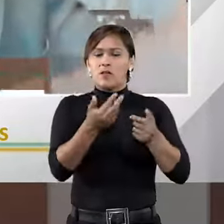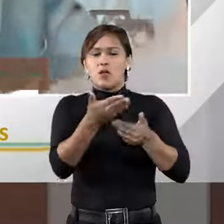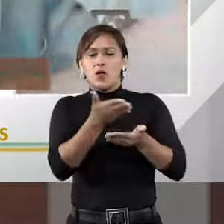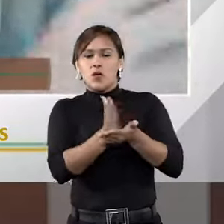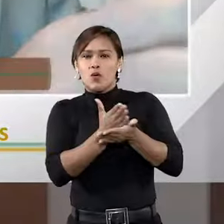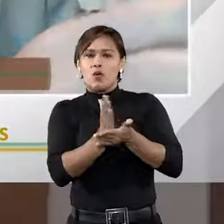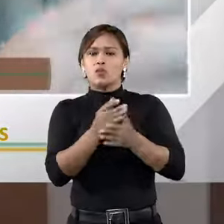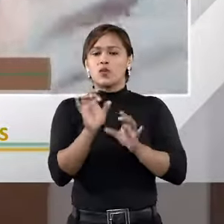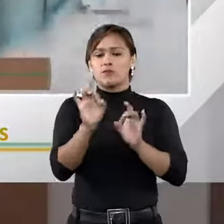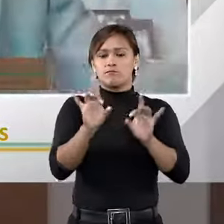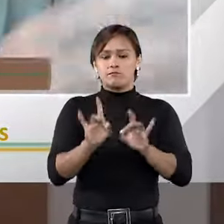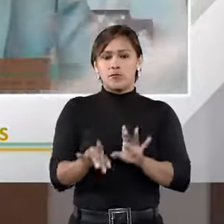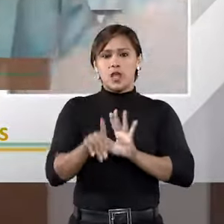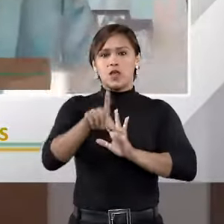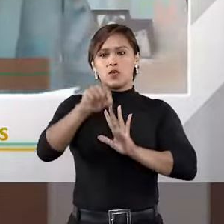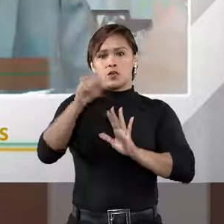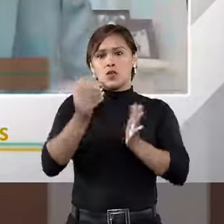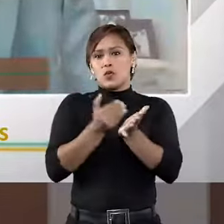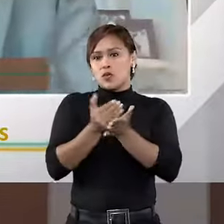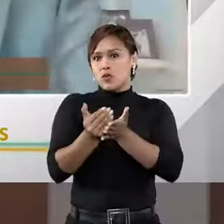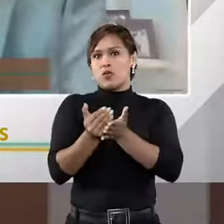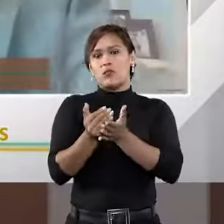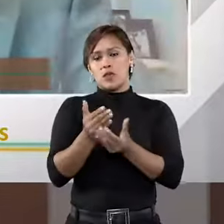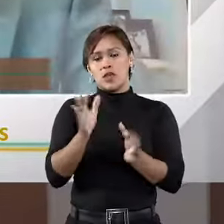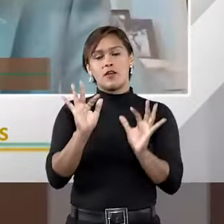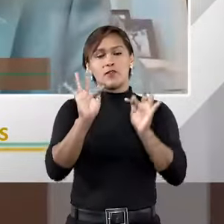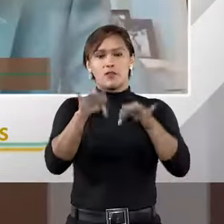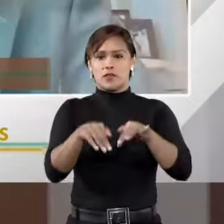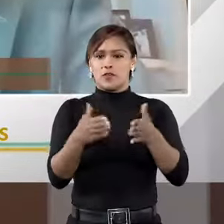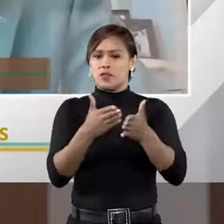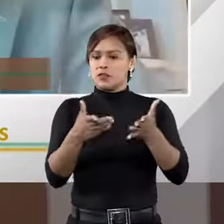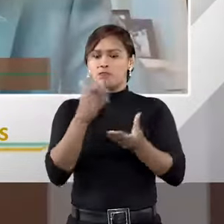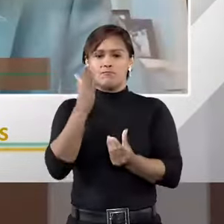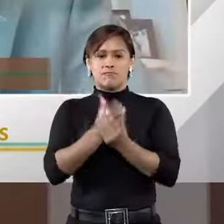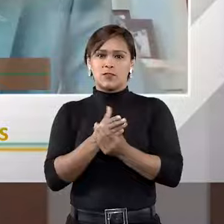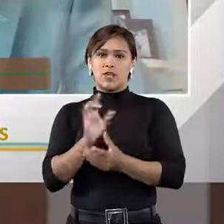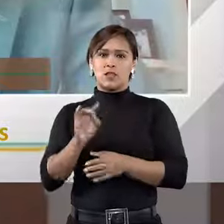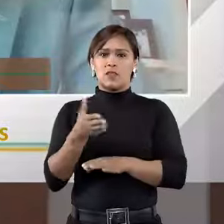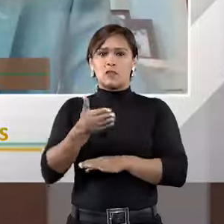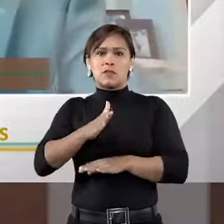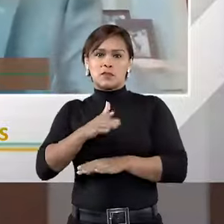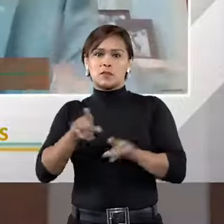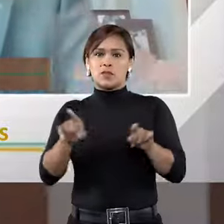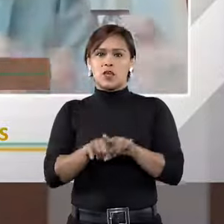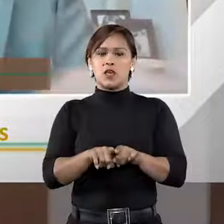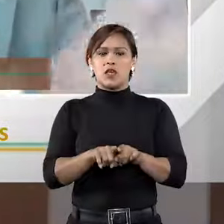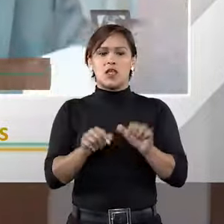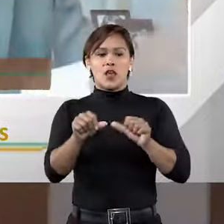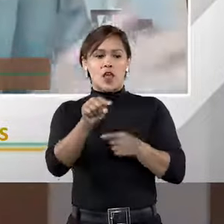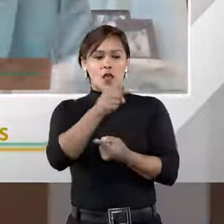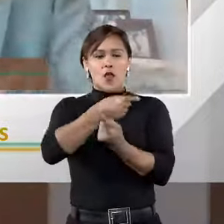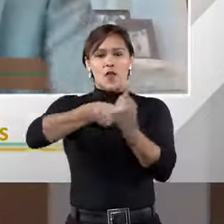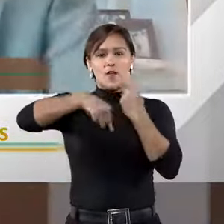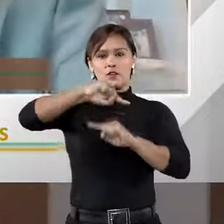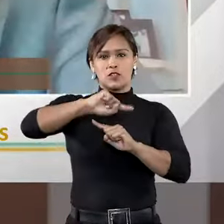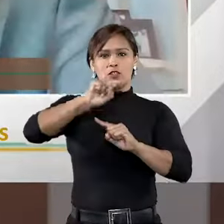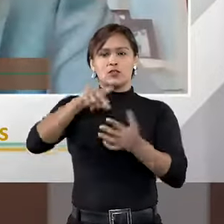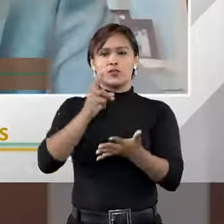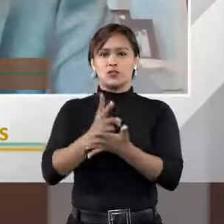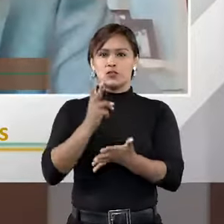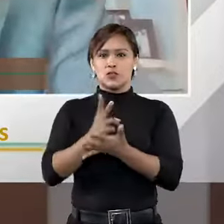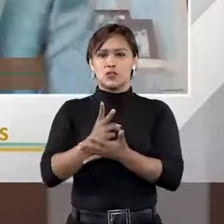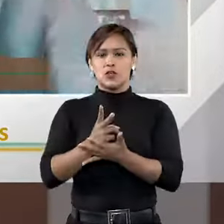está designado por um específico procedimento que começa e acaba ali. Então, é mais ou menos isso. Não existe essa investidura permanente